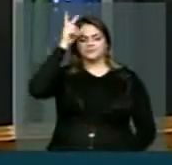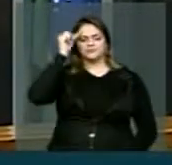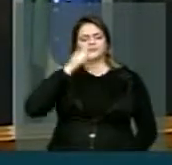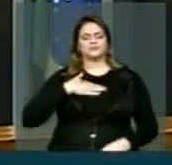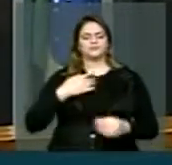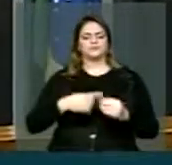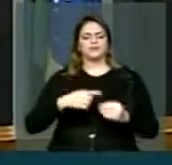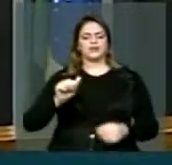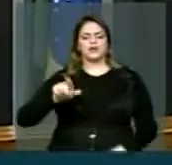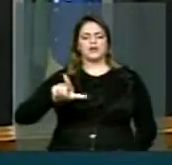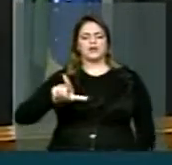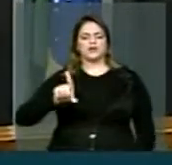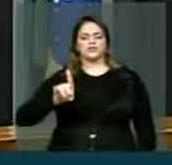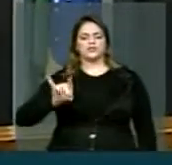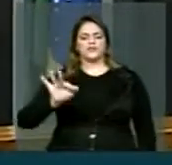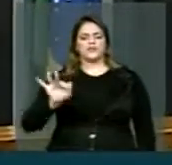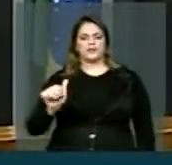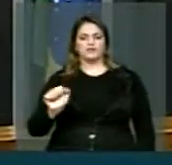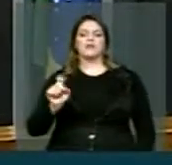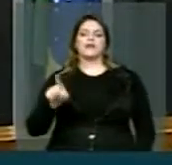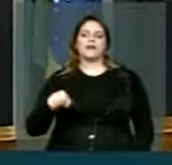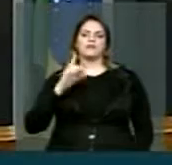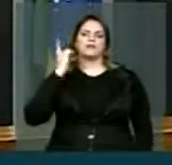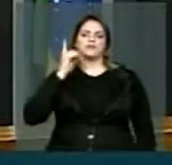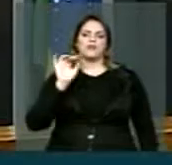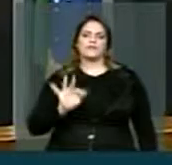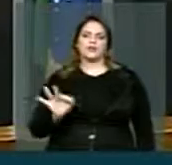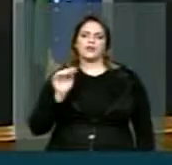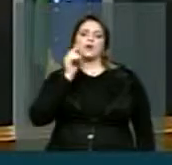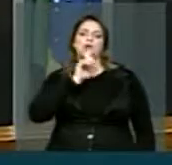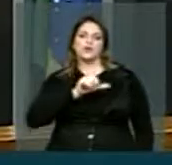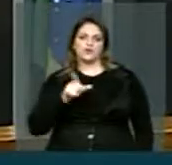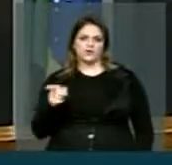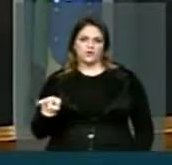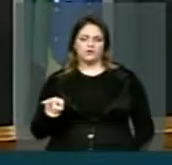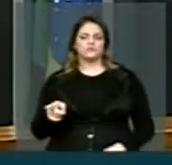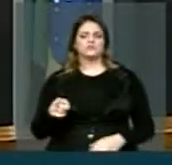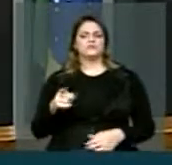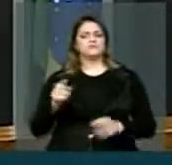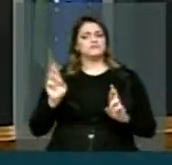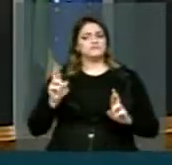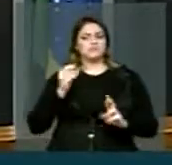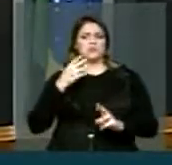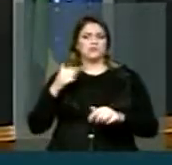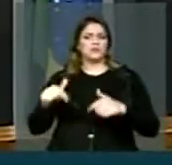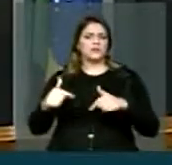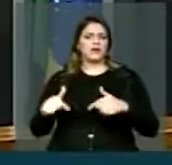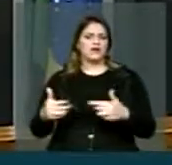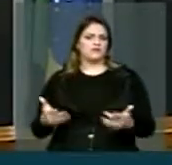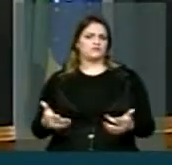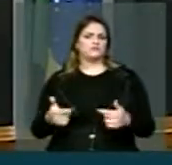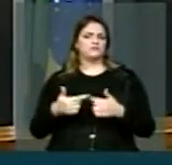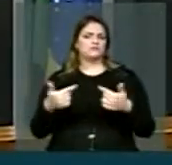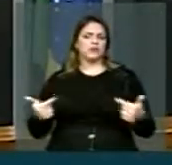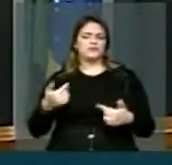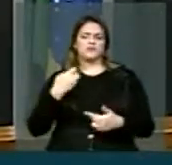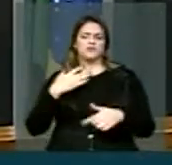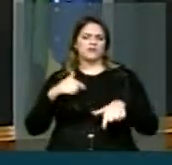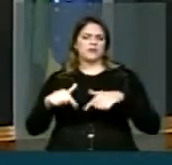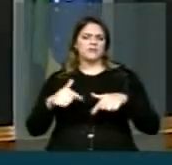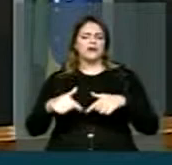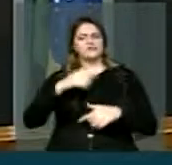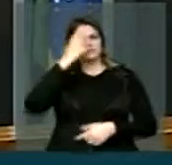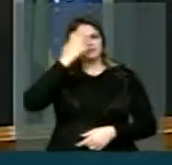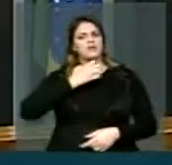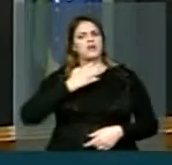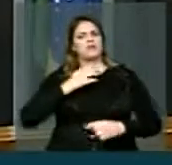o Aldipas Marcelo, que é deputado federal, ganhou a eleição, que faça um bom trabalho, desejamos só que faça um bom trabalho, um trabalho